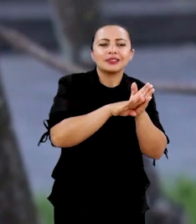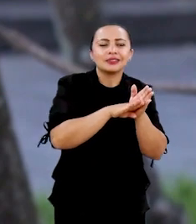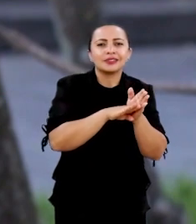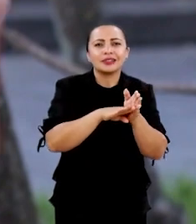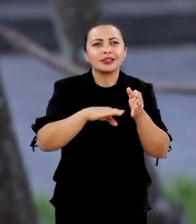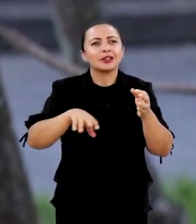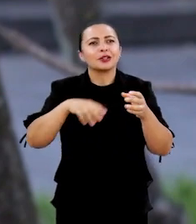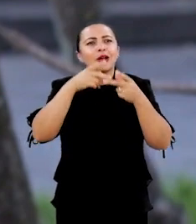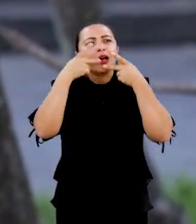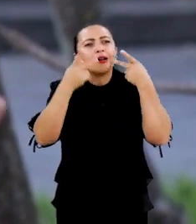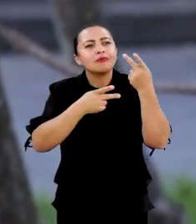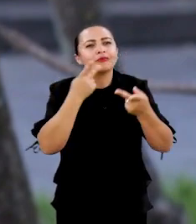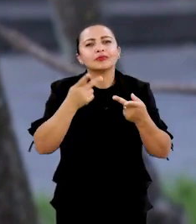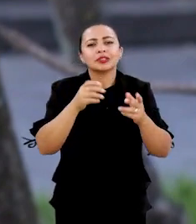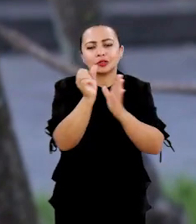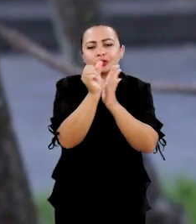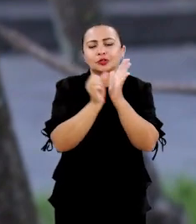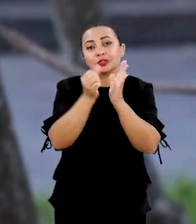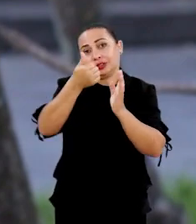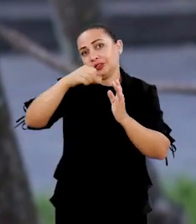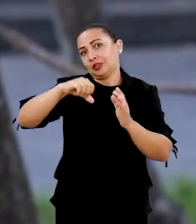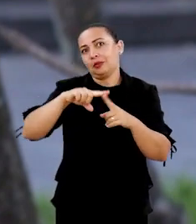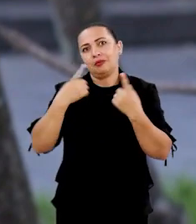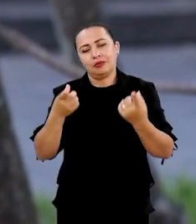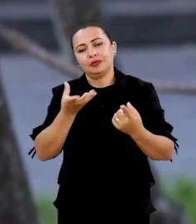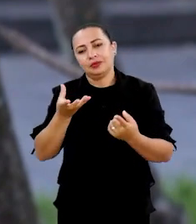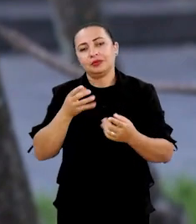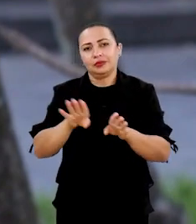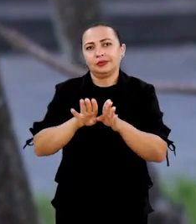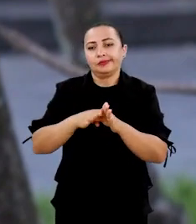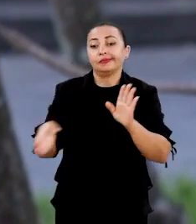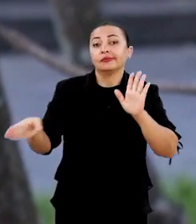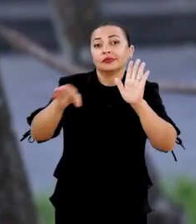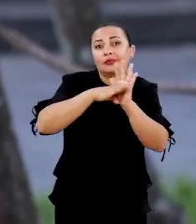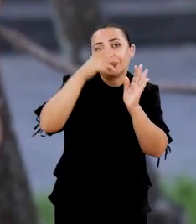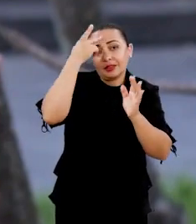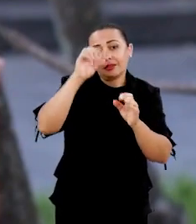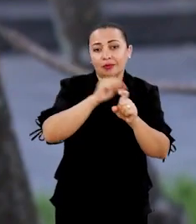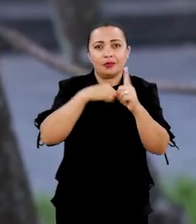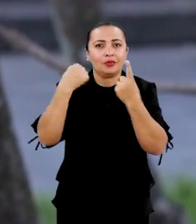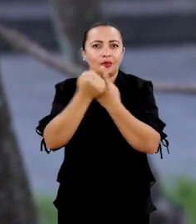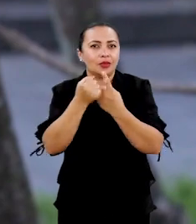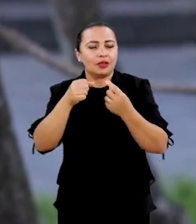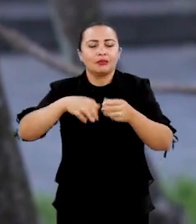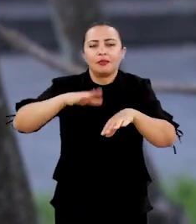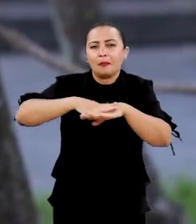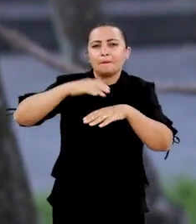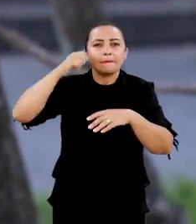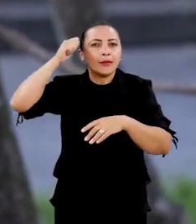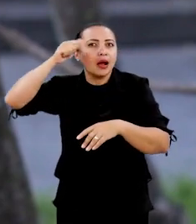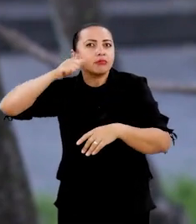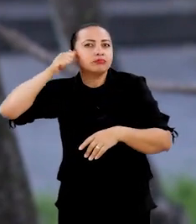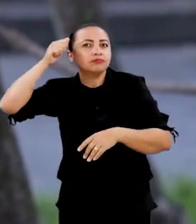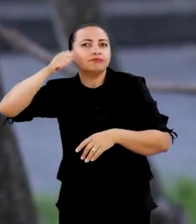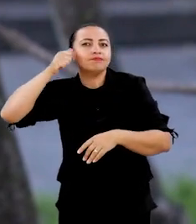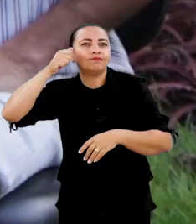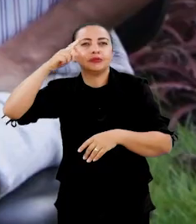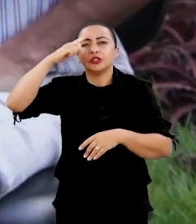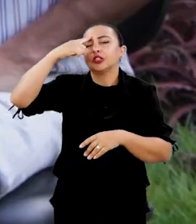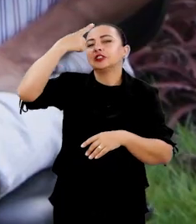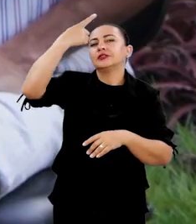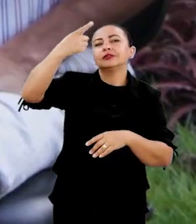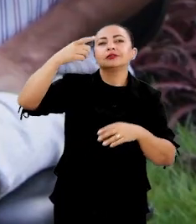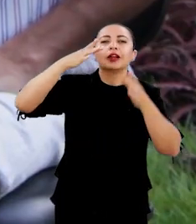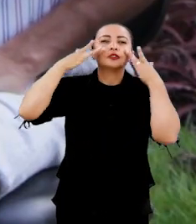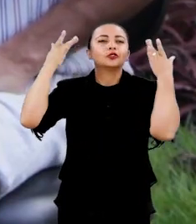cancioneiro as narrativas lá do século XIX mas pretendemos justamente trazer para a sociedade de uma forma mais artística e